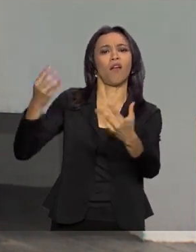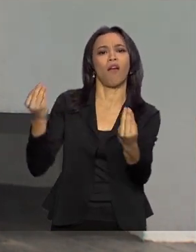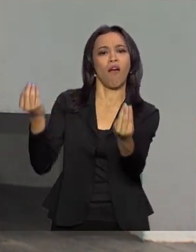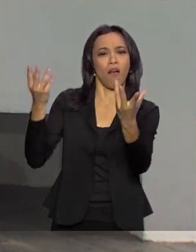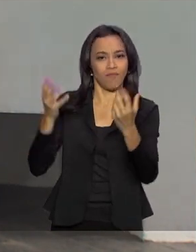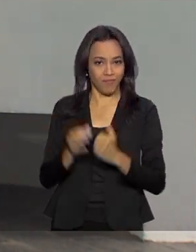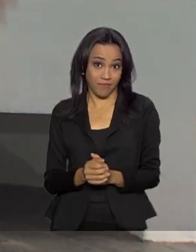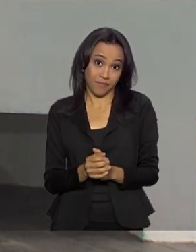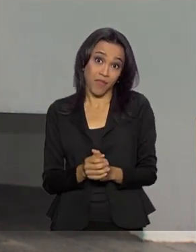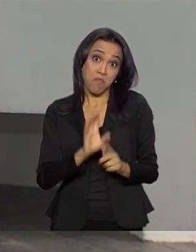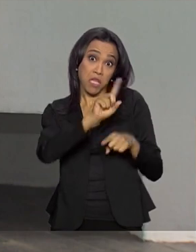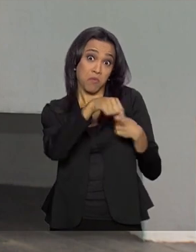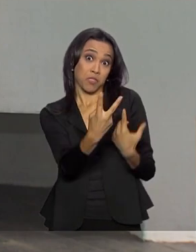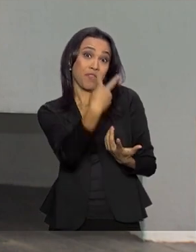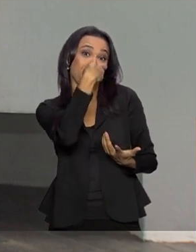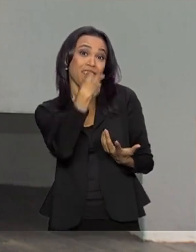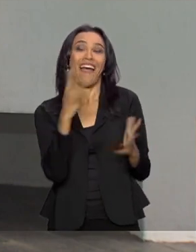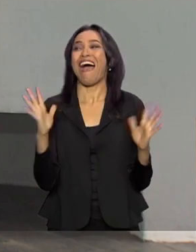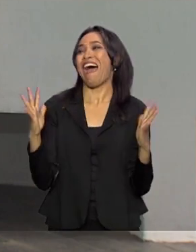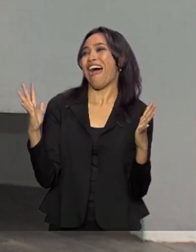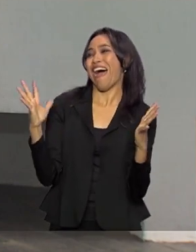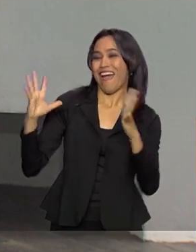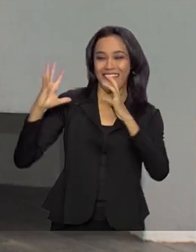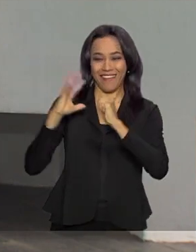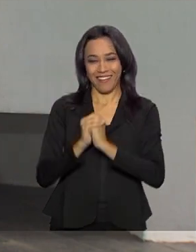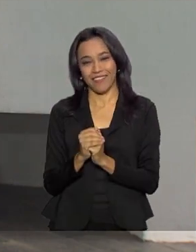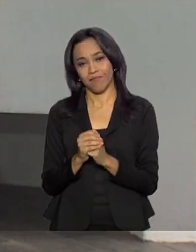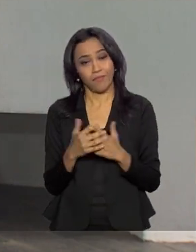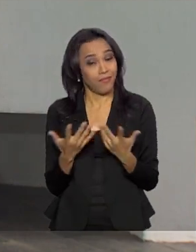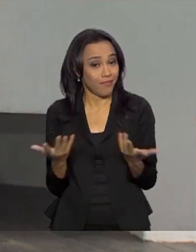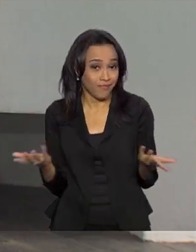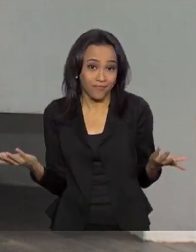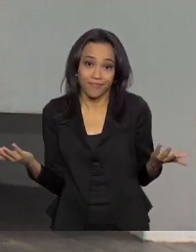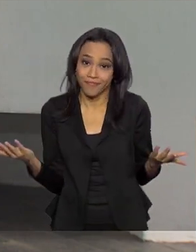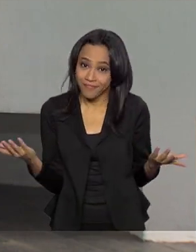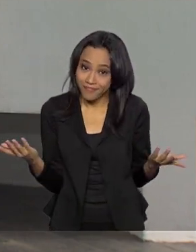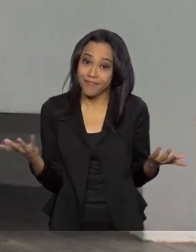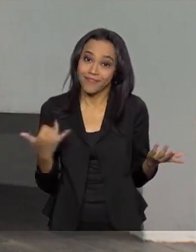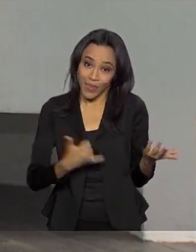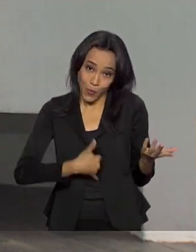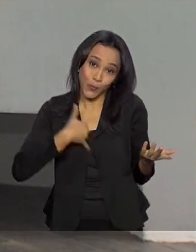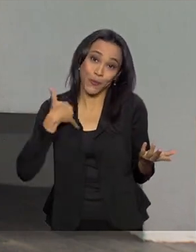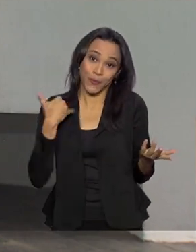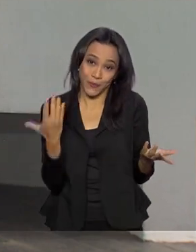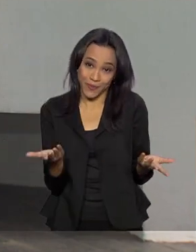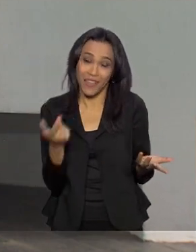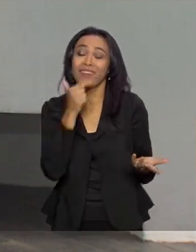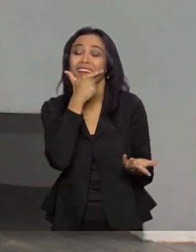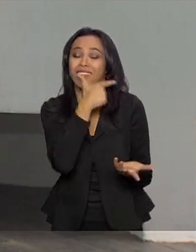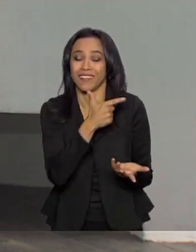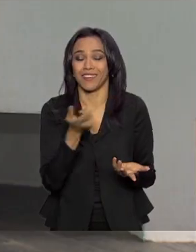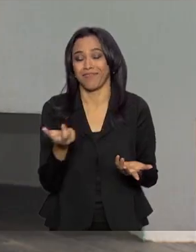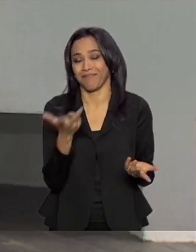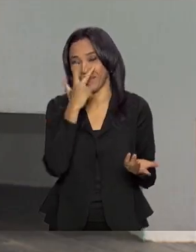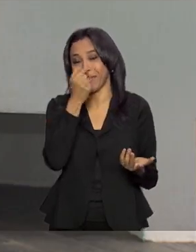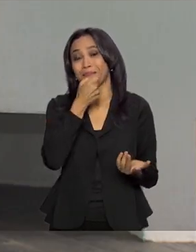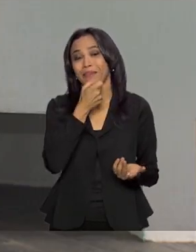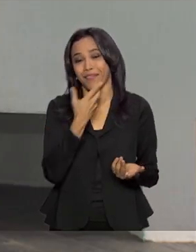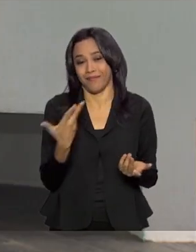Mas depois que me vias, ah! Que fantástico. Sei de orgulho. É muito engraçado isso.